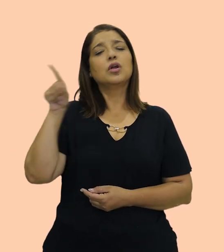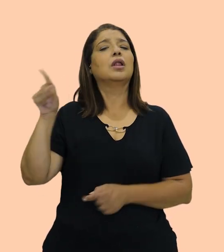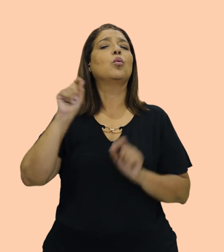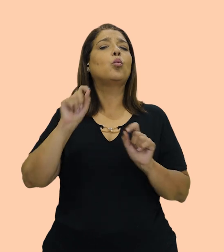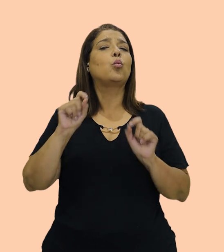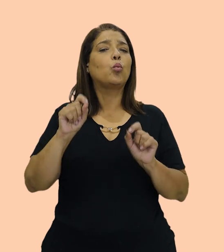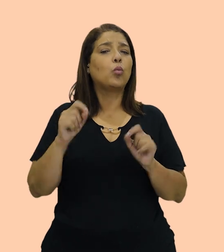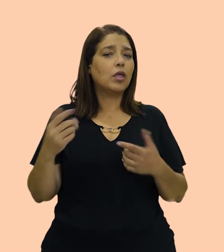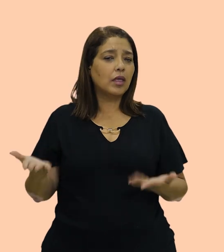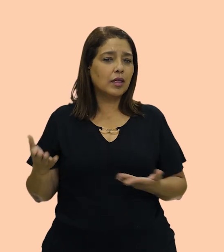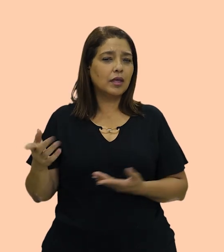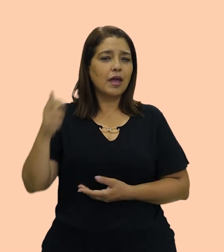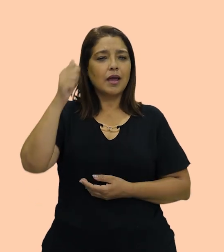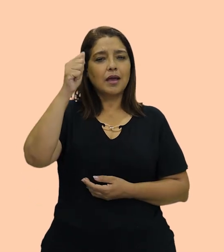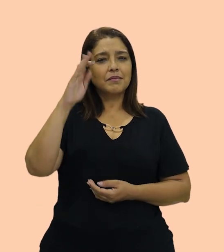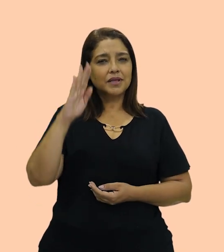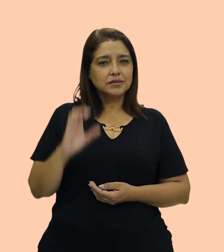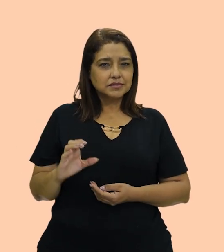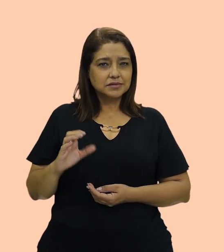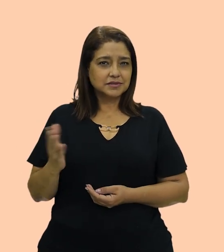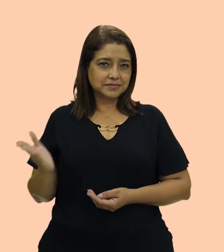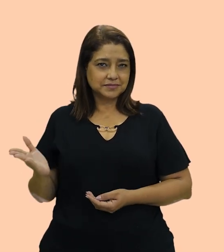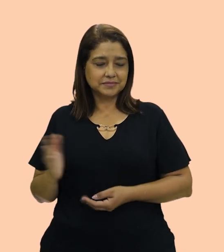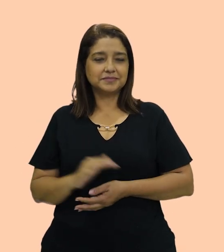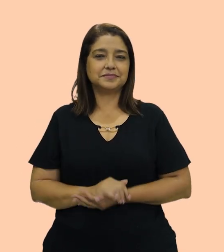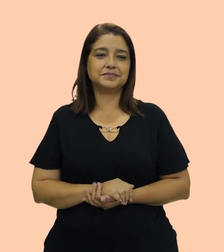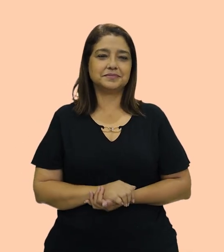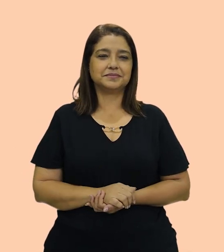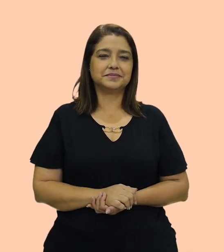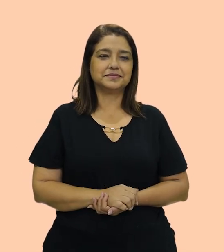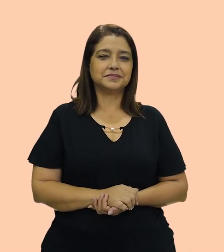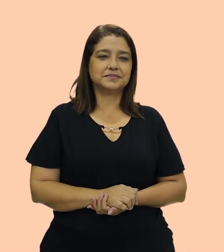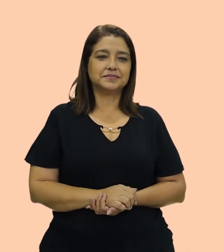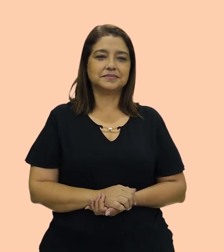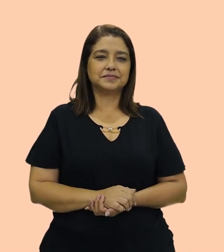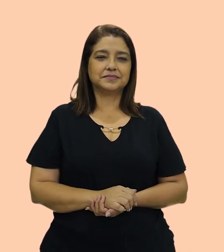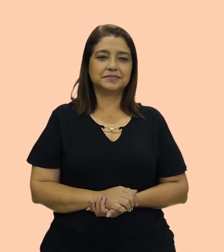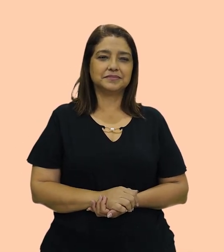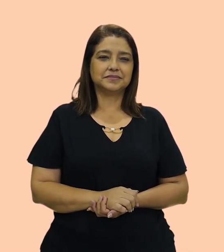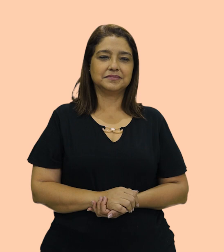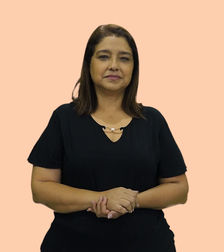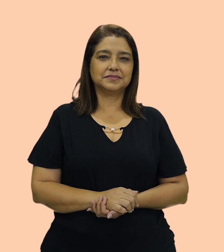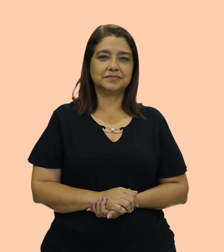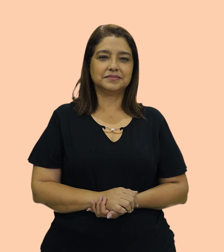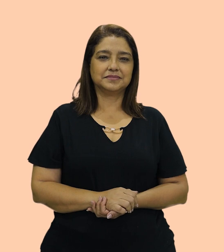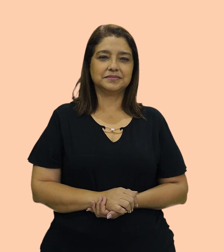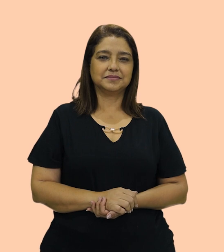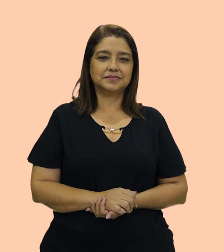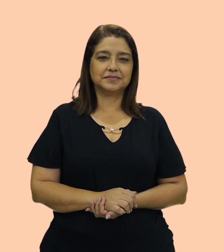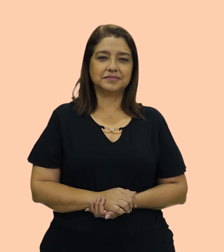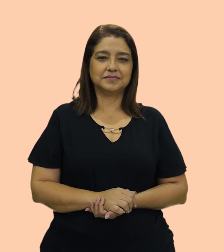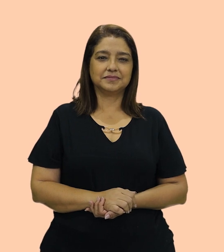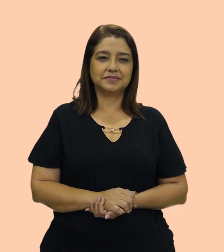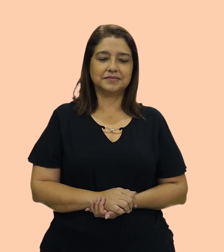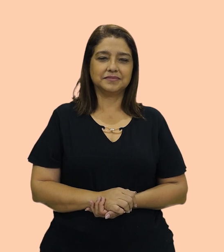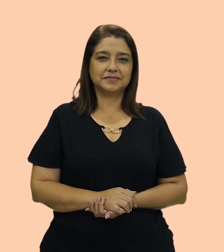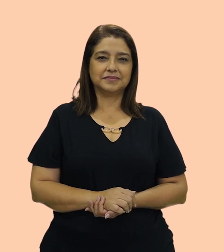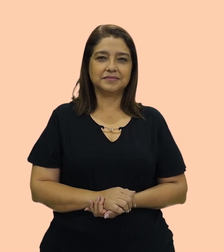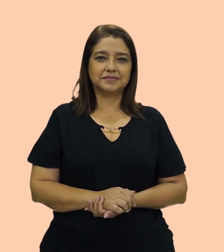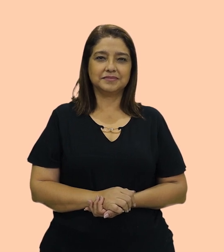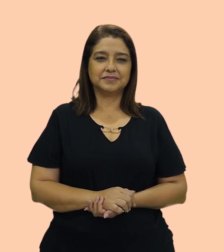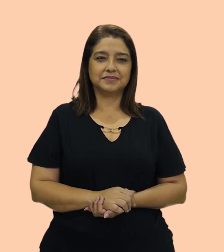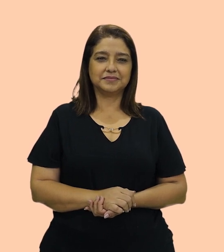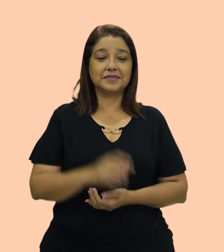Alfredo? Ele é child? Ele é son? Ou ele é grandson? One, two, three. Vamos